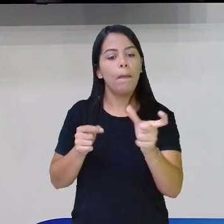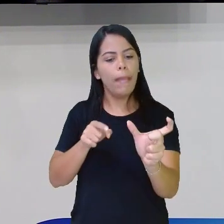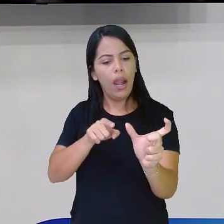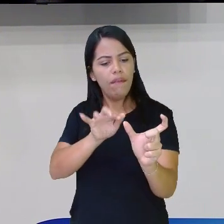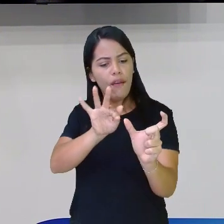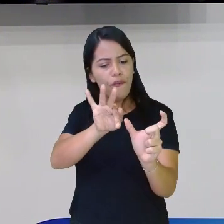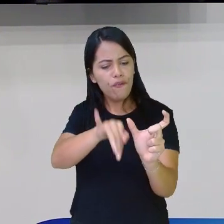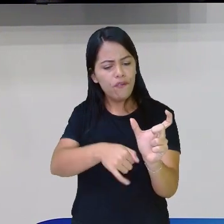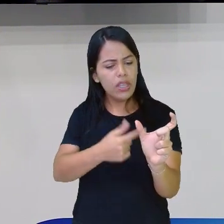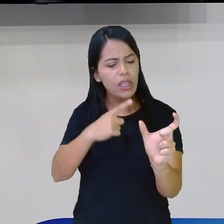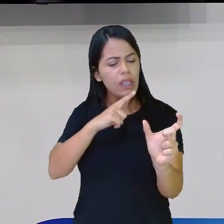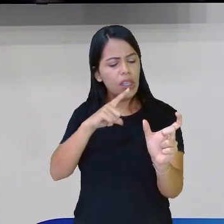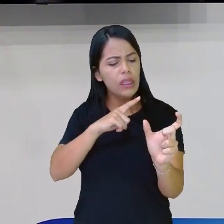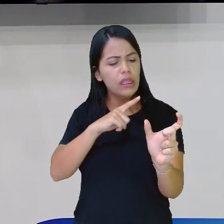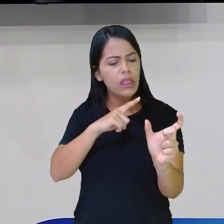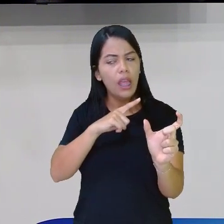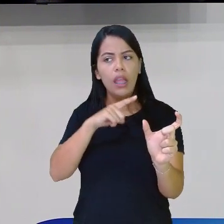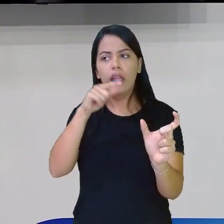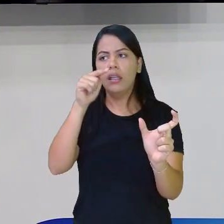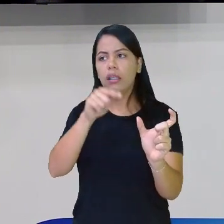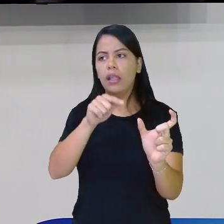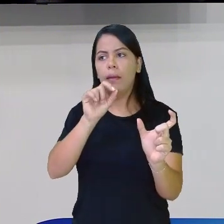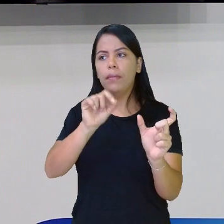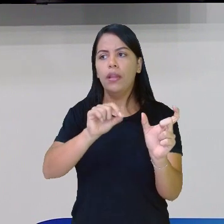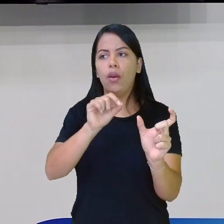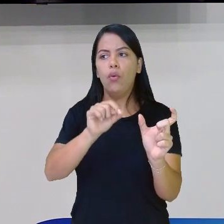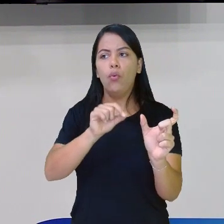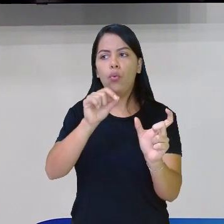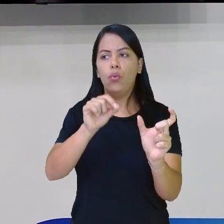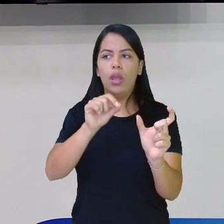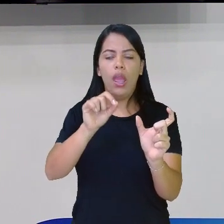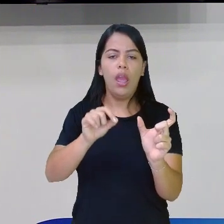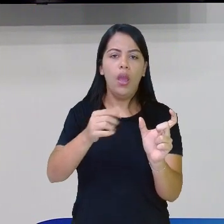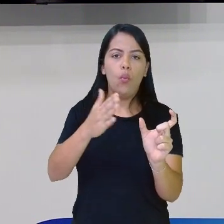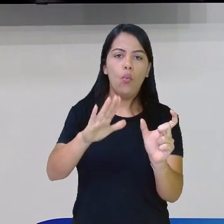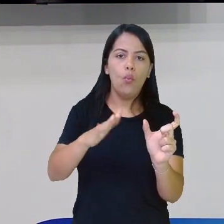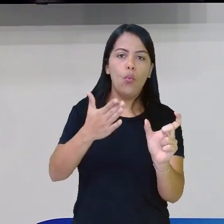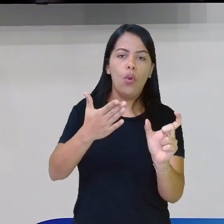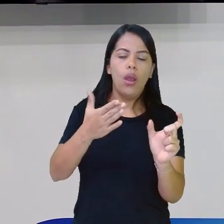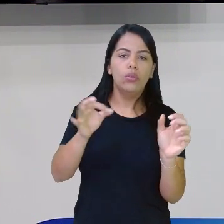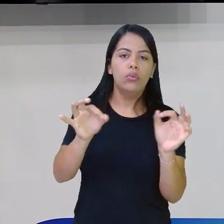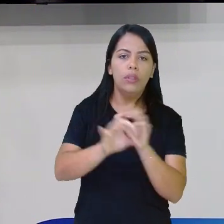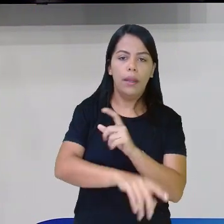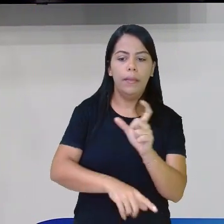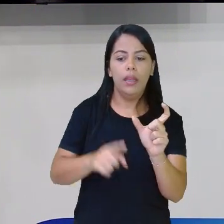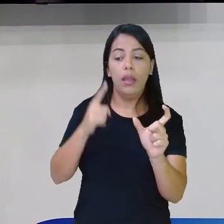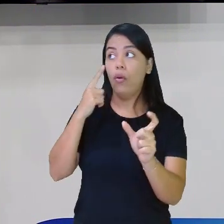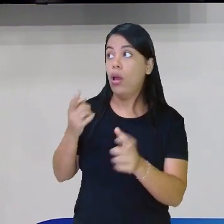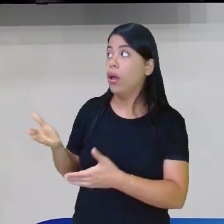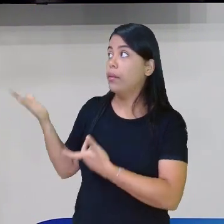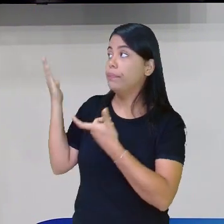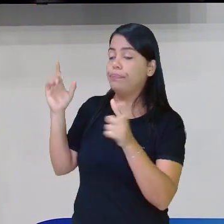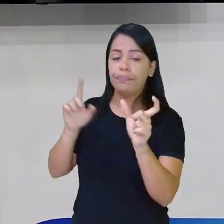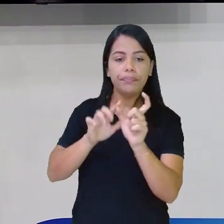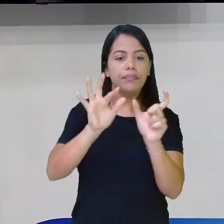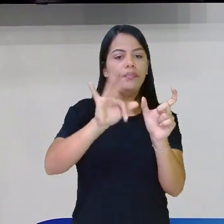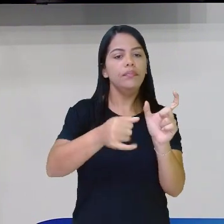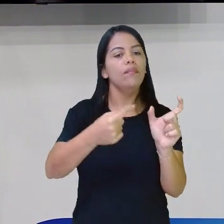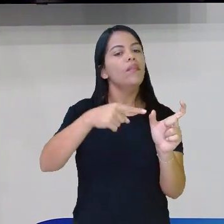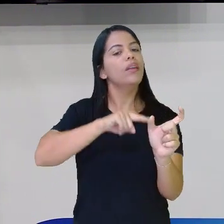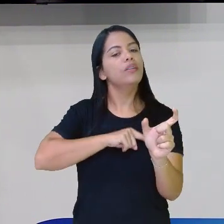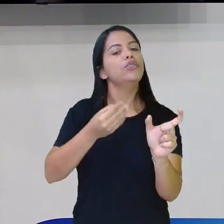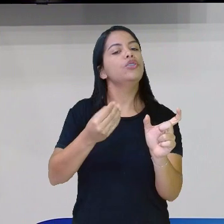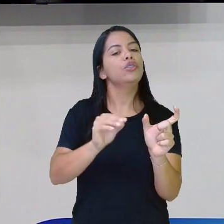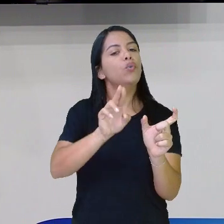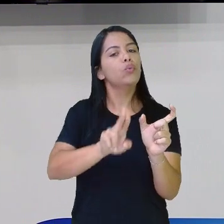gente vai colocar exa, tá? Quando a gente for colocar no feminino, tá? Português,